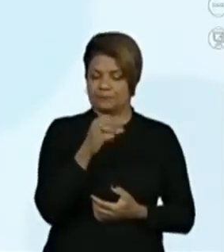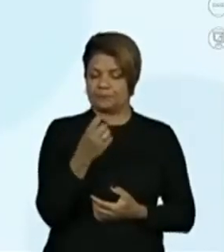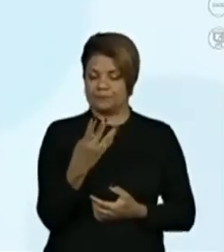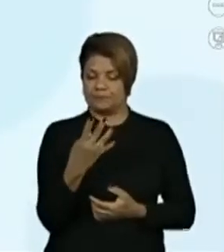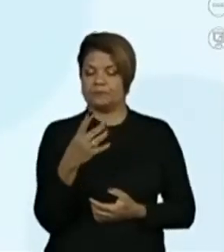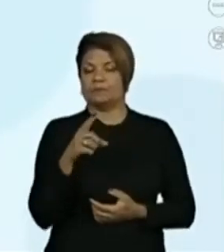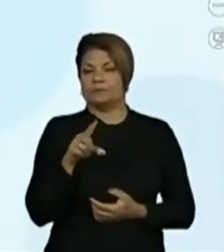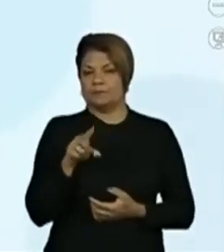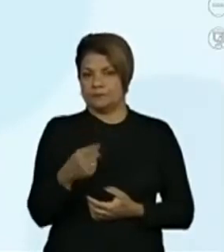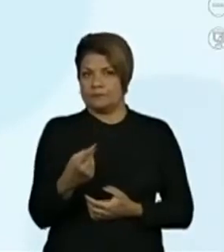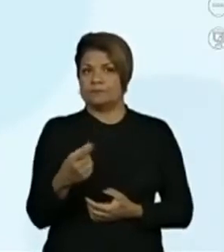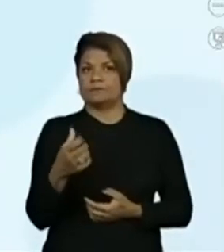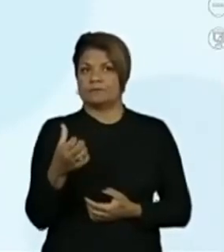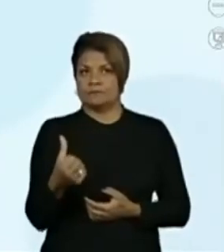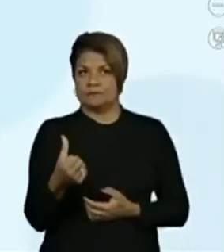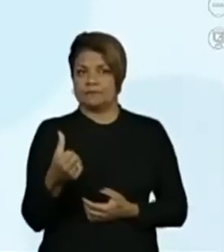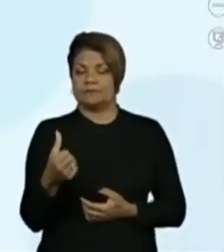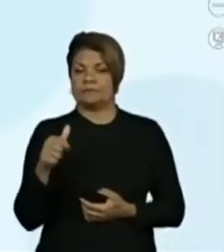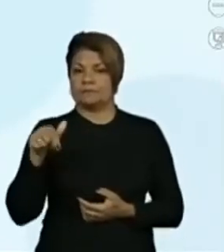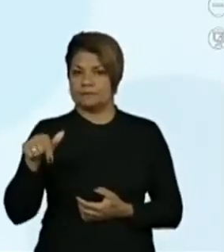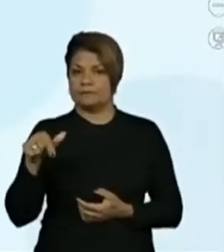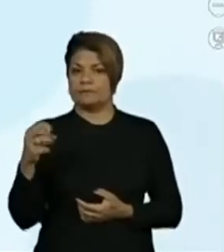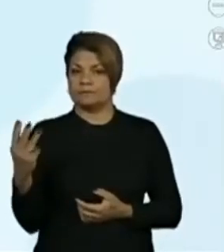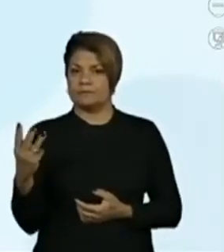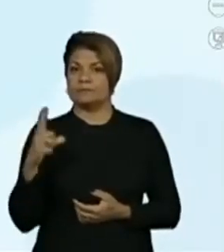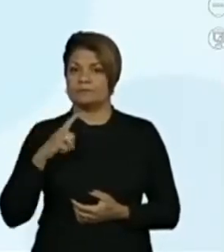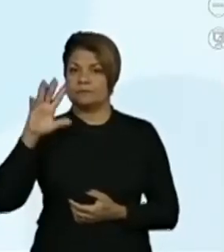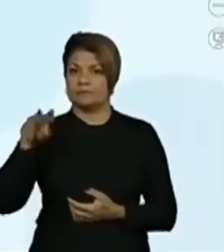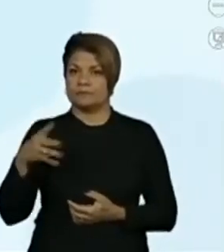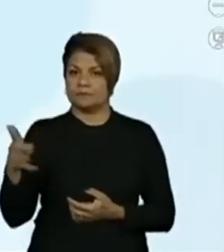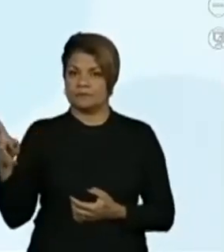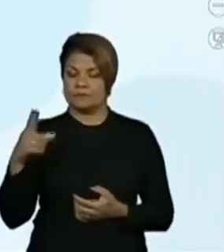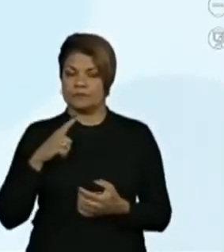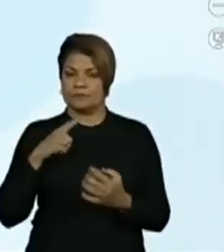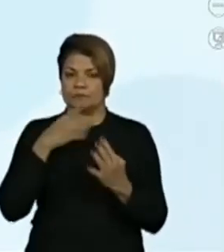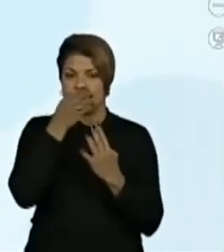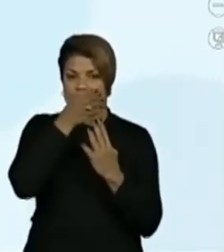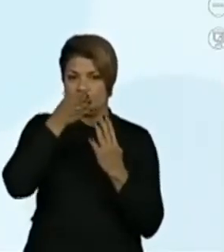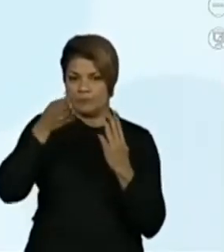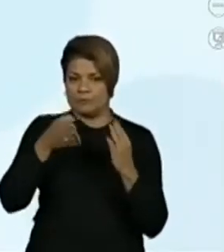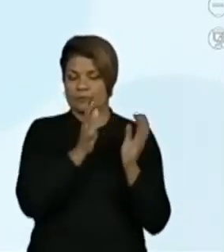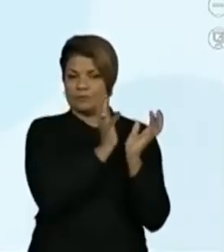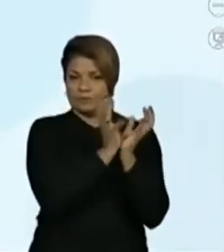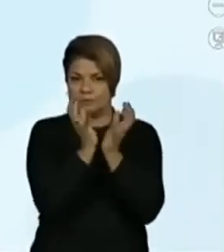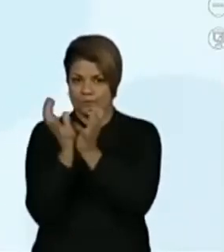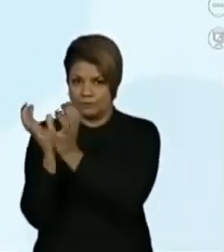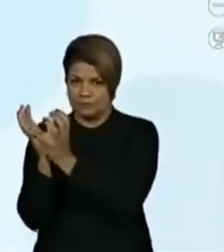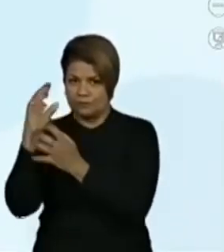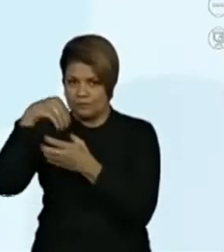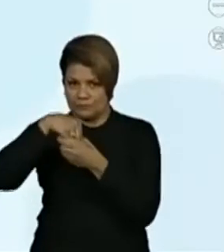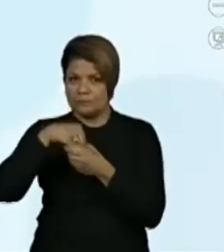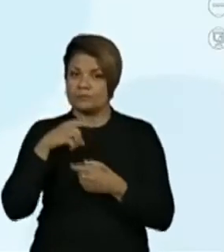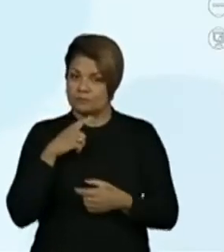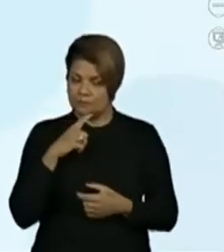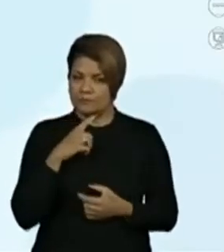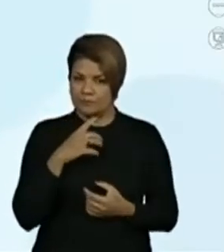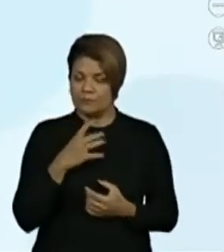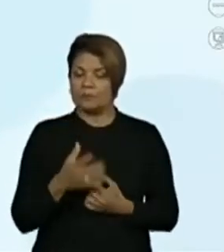914.673. Eu tenho o quadro de classes e ordens para me ajudar. Se eu não tenho